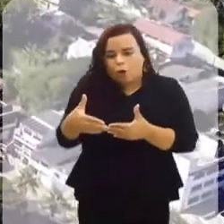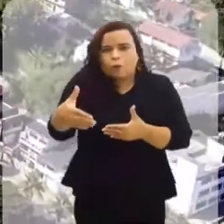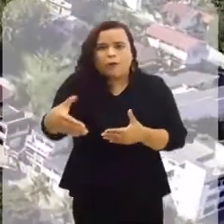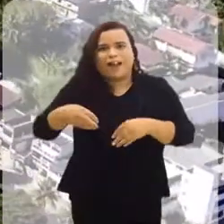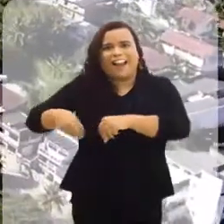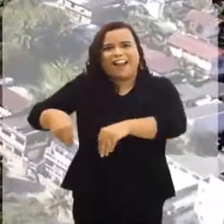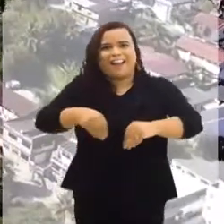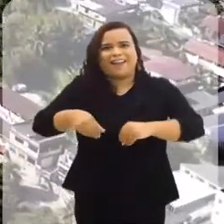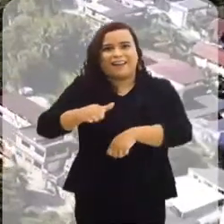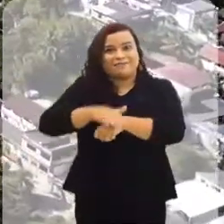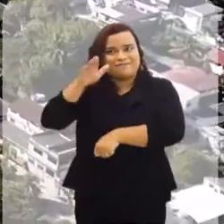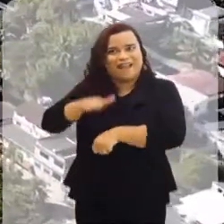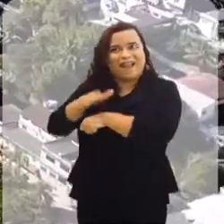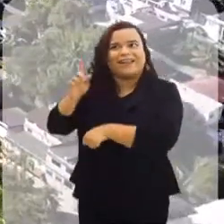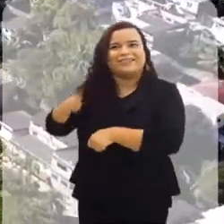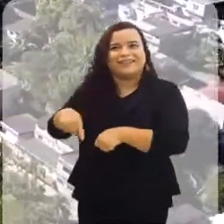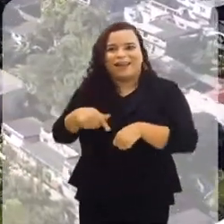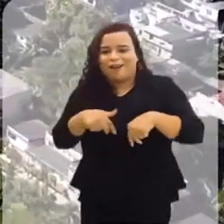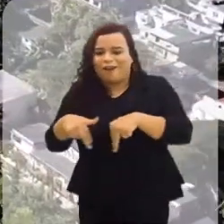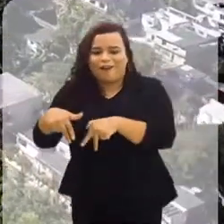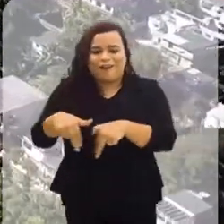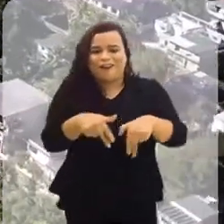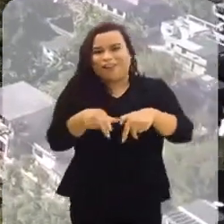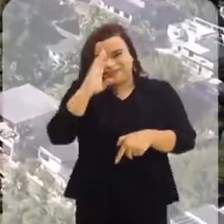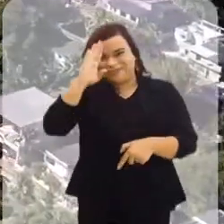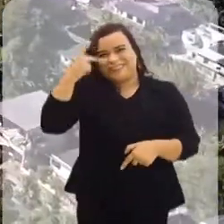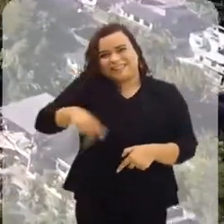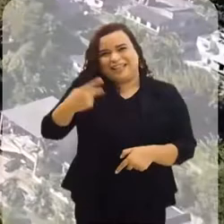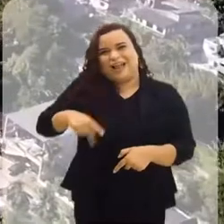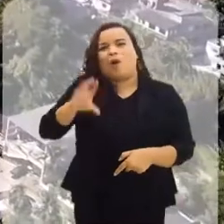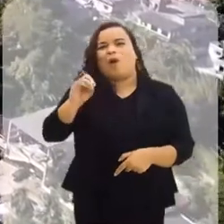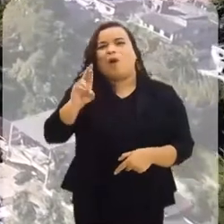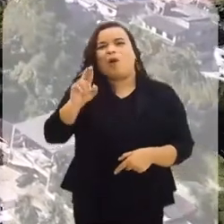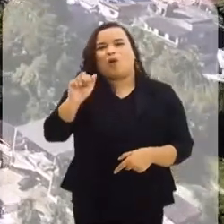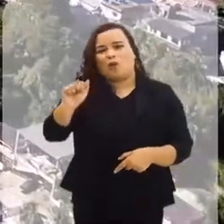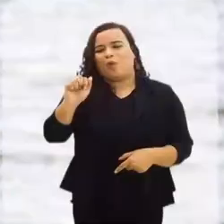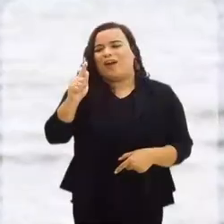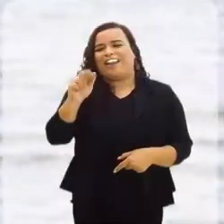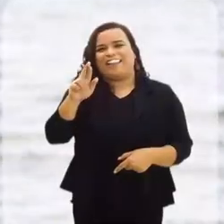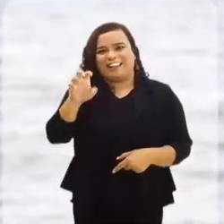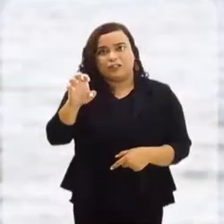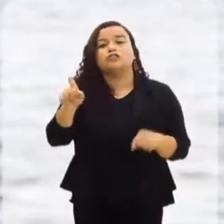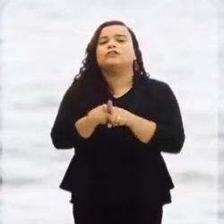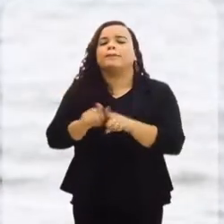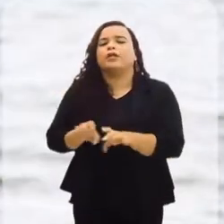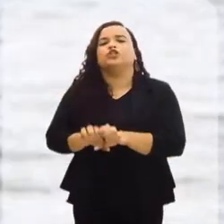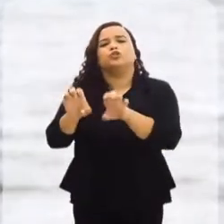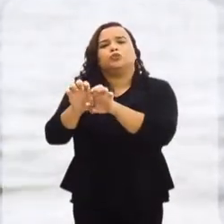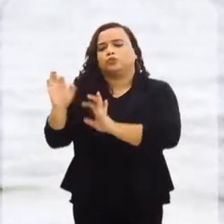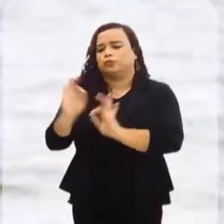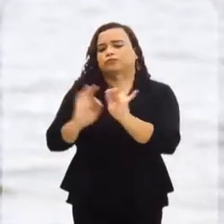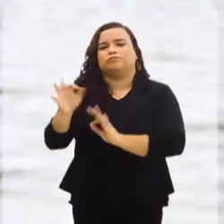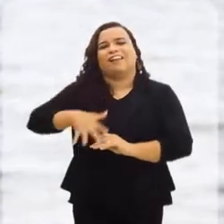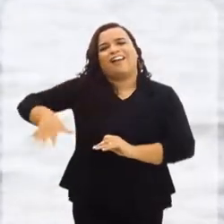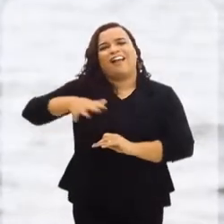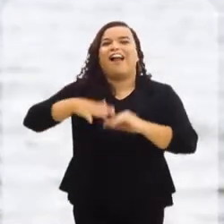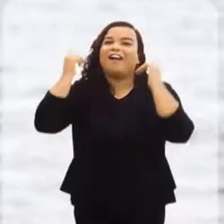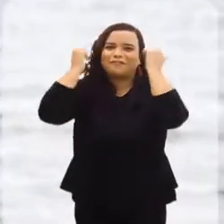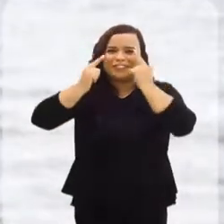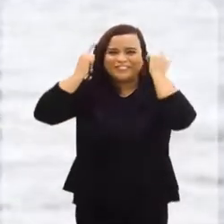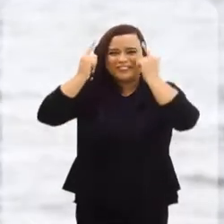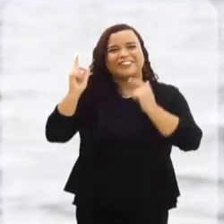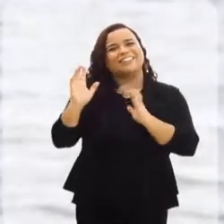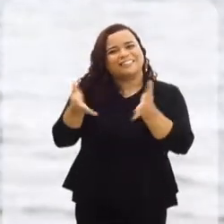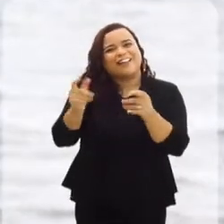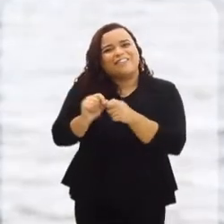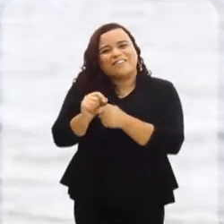Coroa Grande possa ter uma faixa de areia, que é a nossa orla principal aqui em Coroa Grande. A gente está estruturando a parte de aventura que